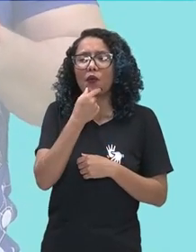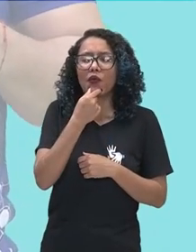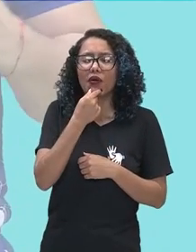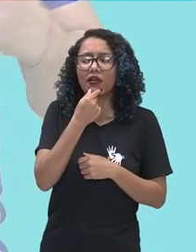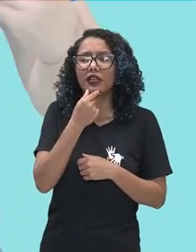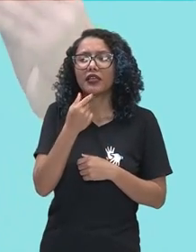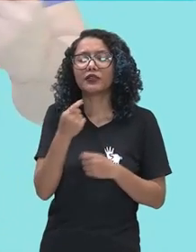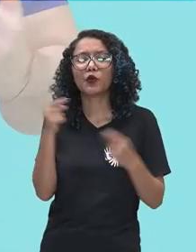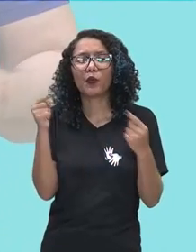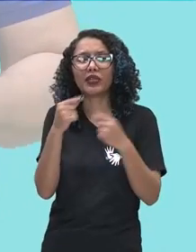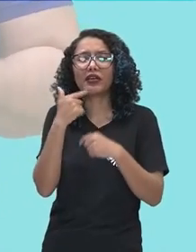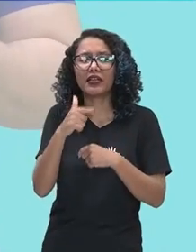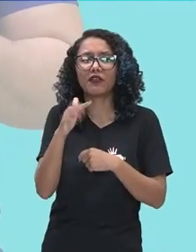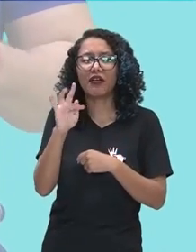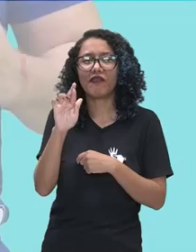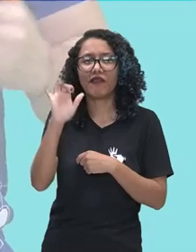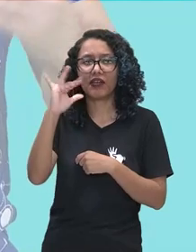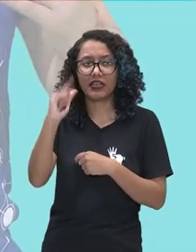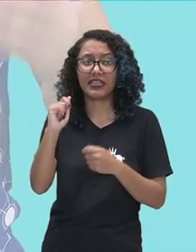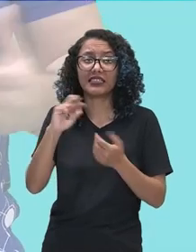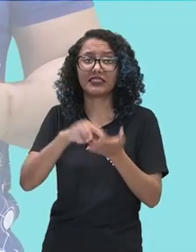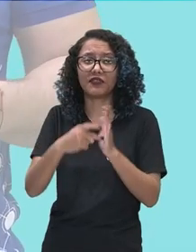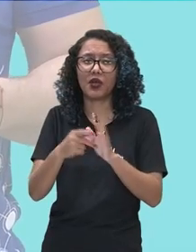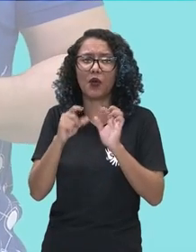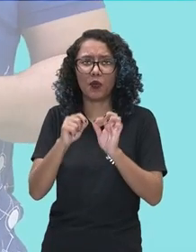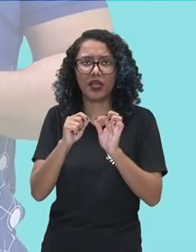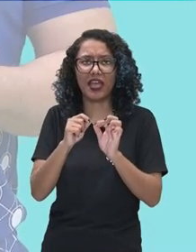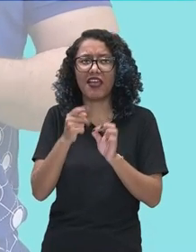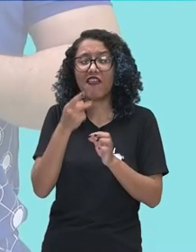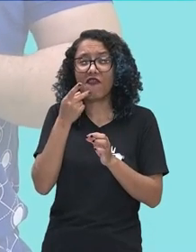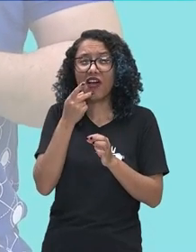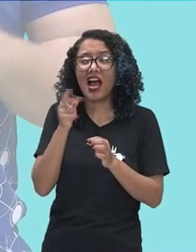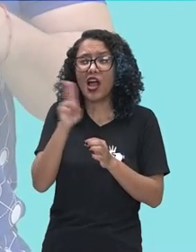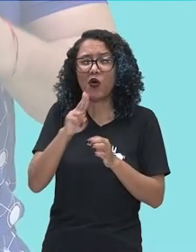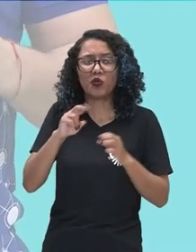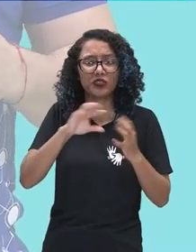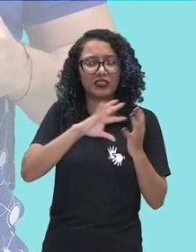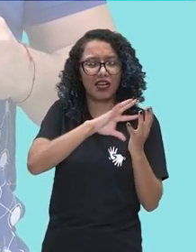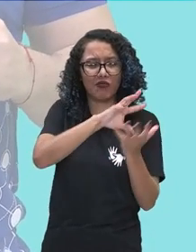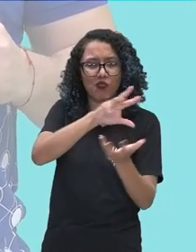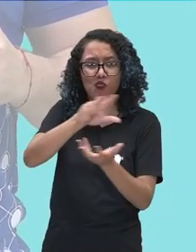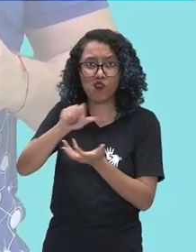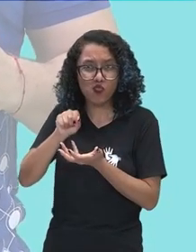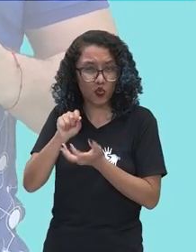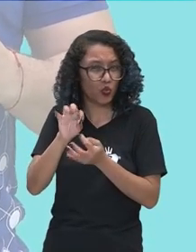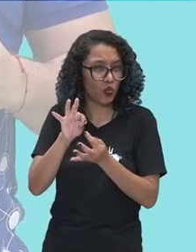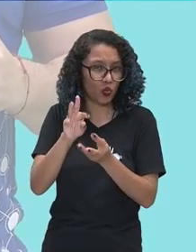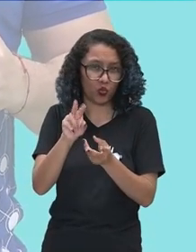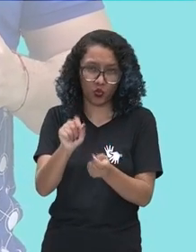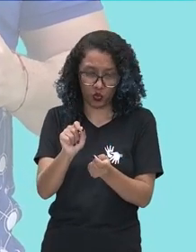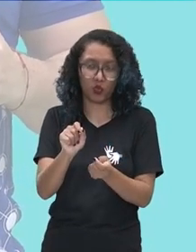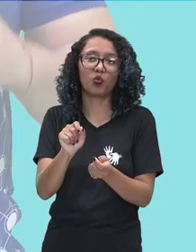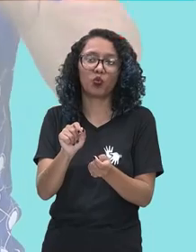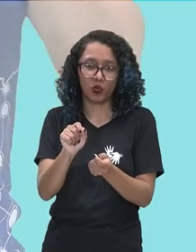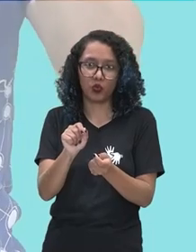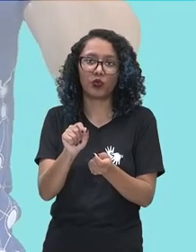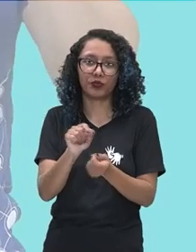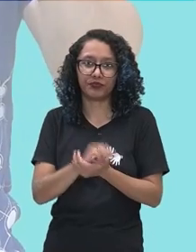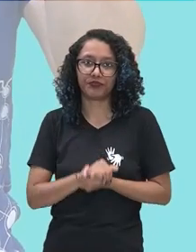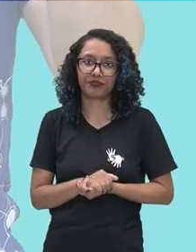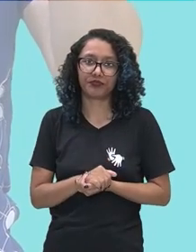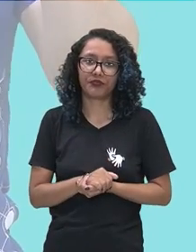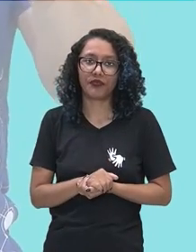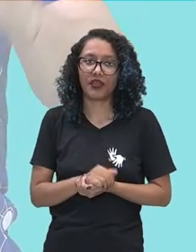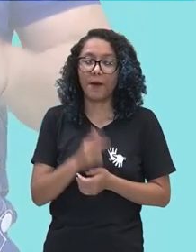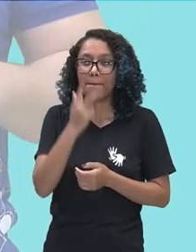falada no globo inteiro, no mundo inteiro, ok? E a língua inglesa é a língua, como se